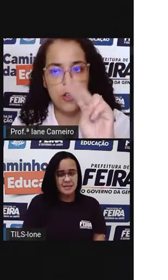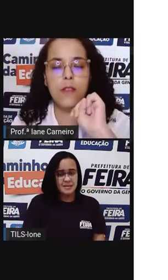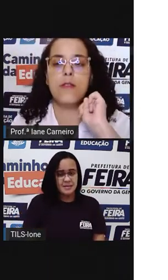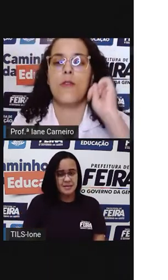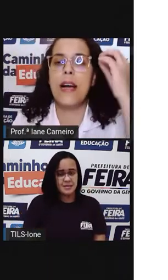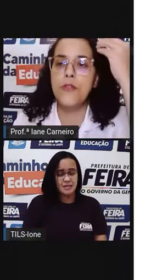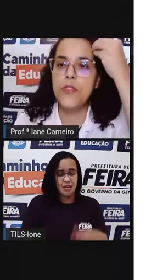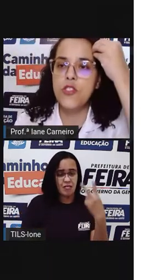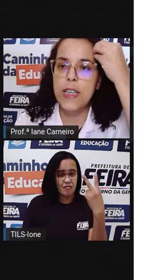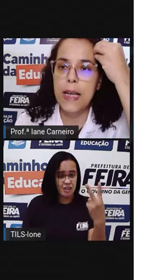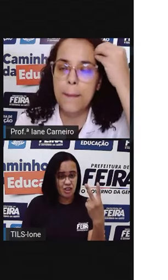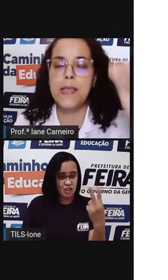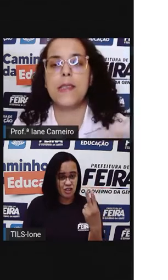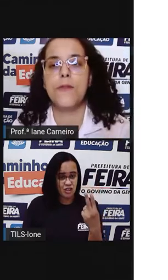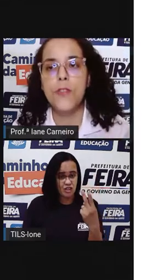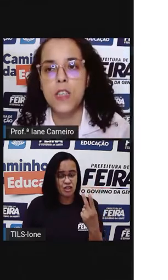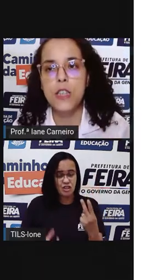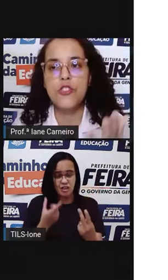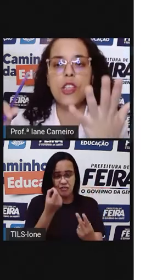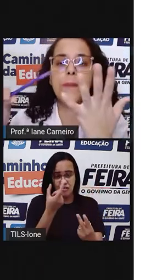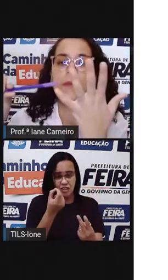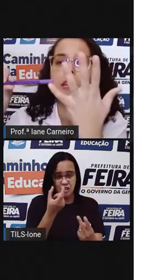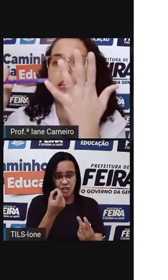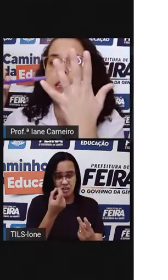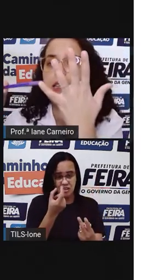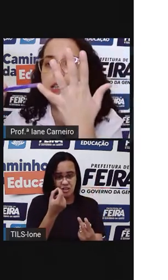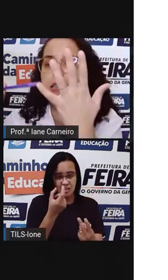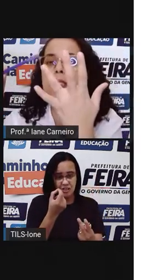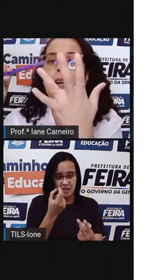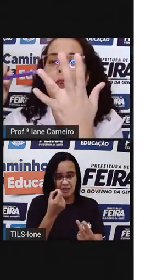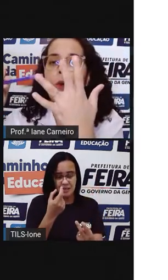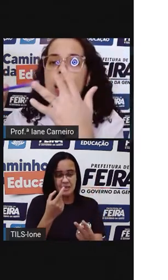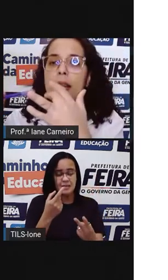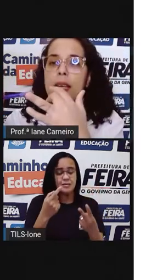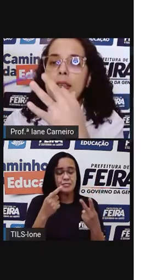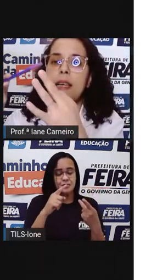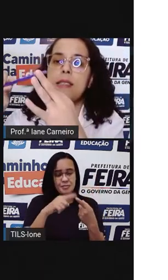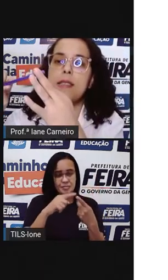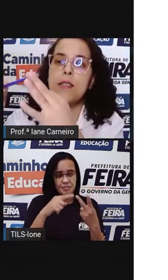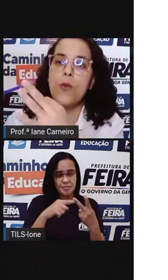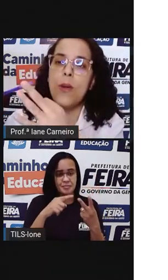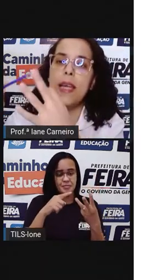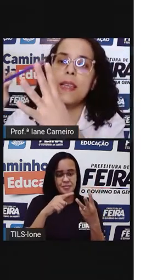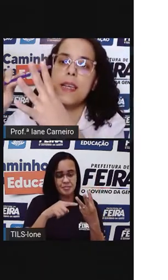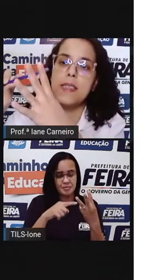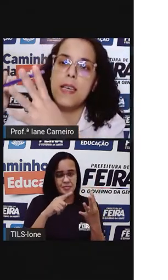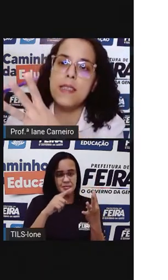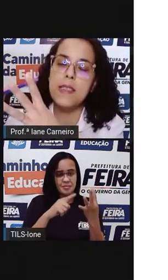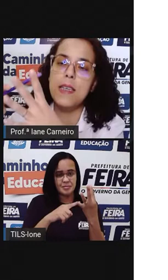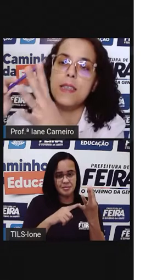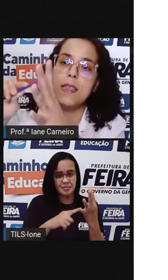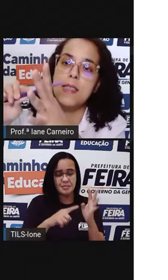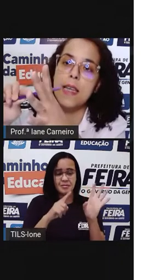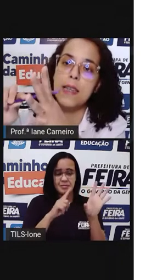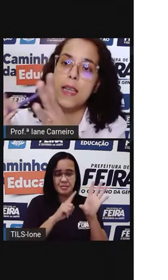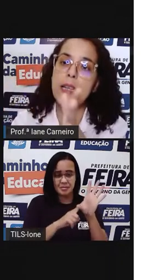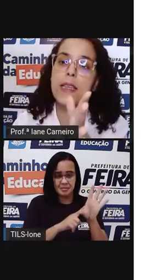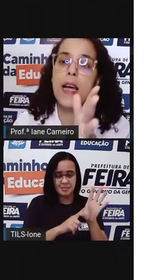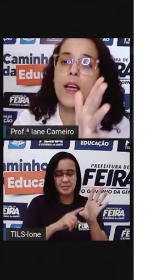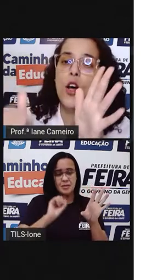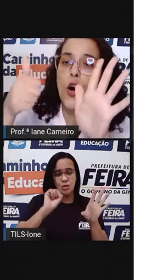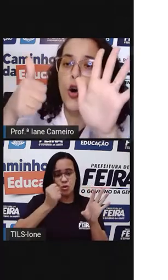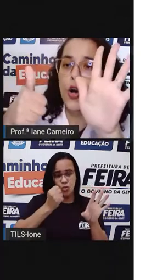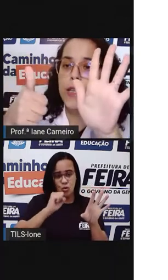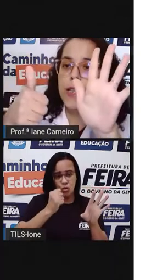$20,00, ó. Guarda o R$20,00 aí na cabeça. R$20,00, R$30,00, R$40,00, R,00, R$60,00, R$70